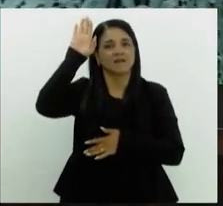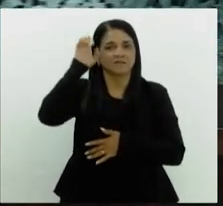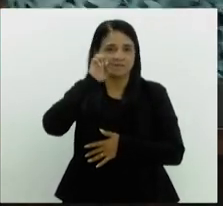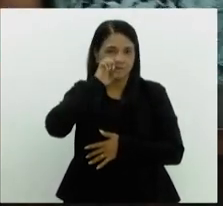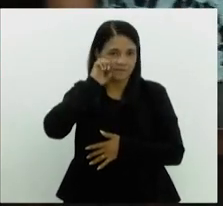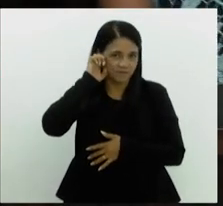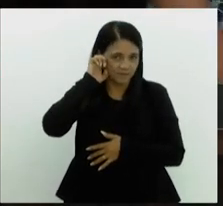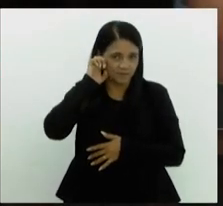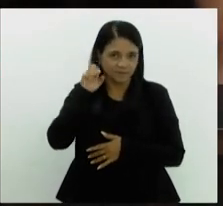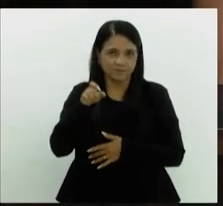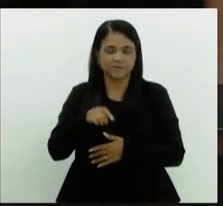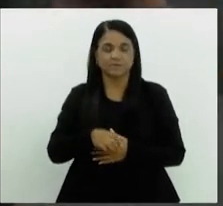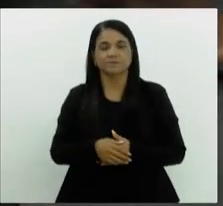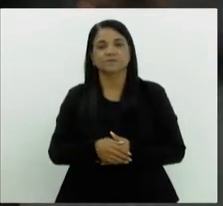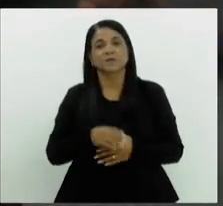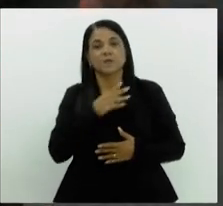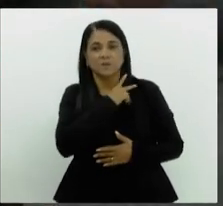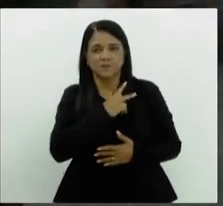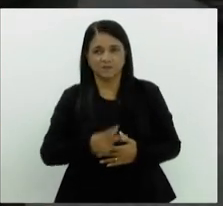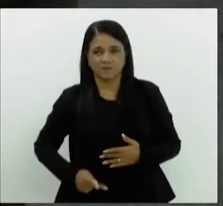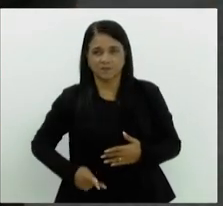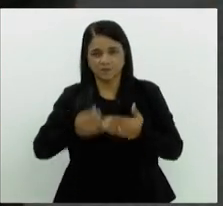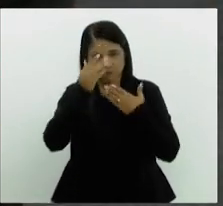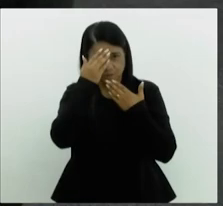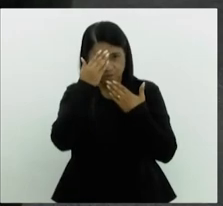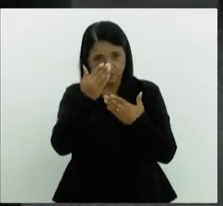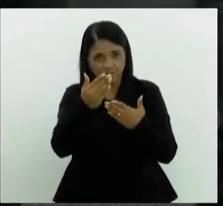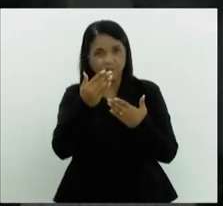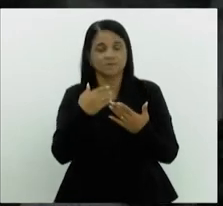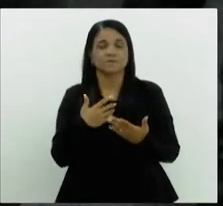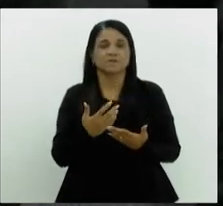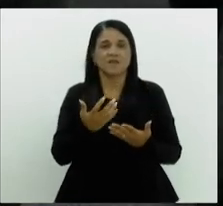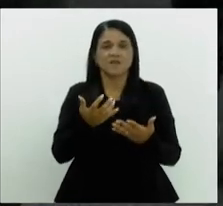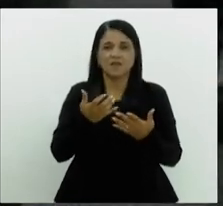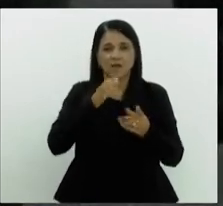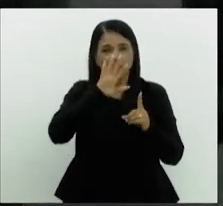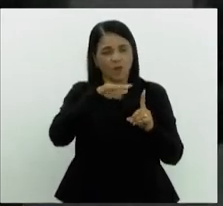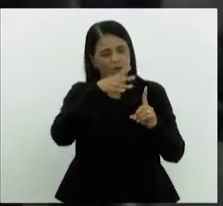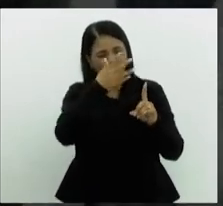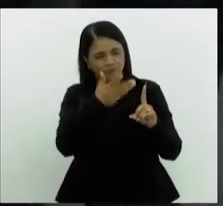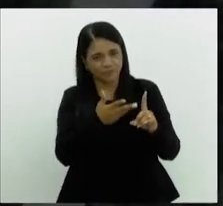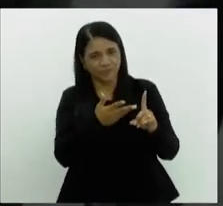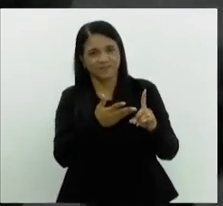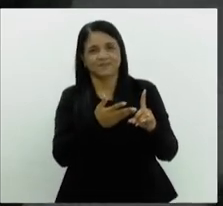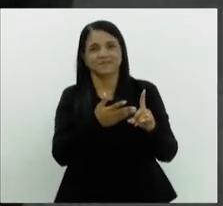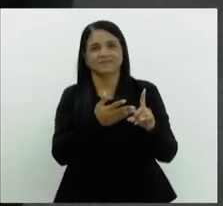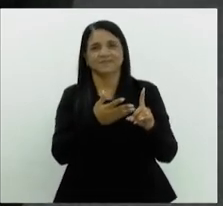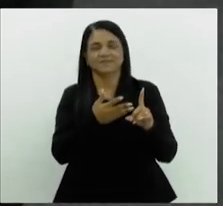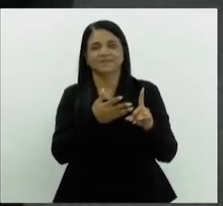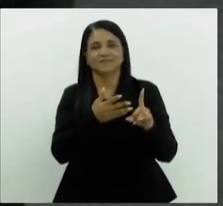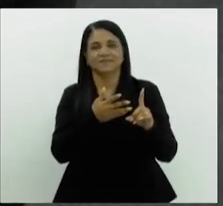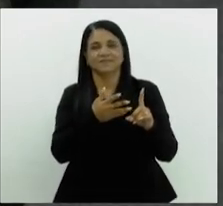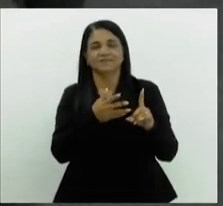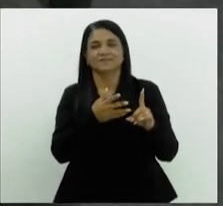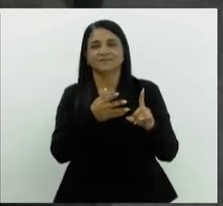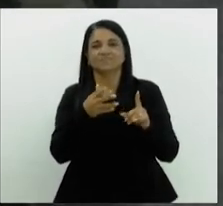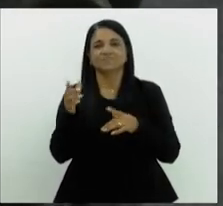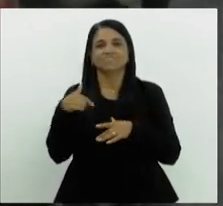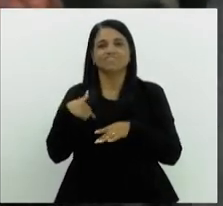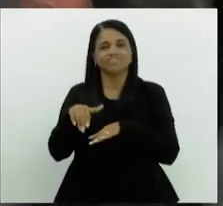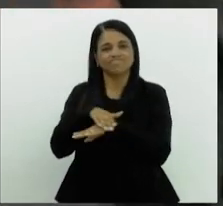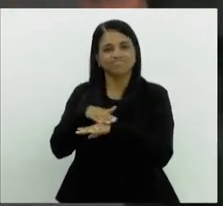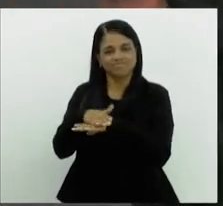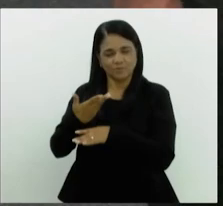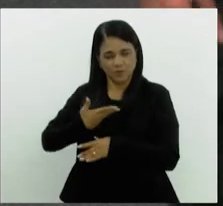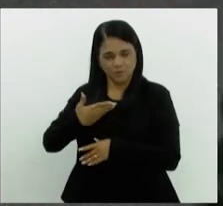Takimoto. Presidente, obrigada. Eu queria elogiar, como já estava conversando aqui com o nobre colega, o projeto de